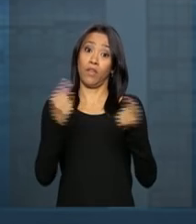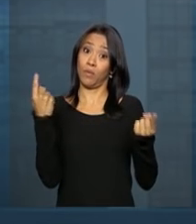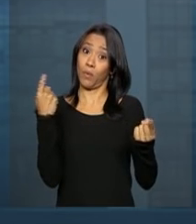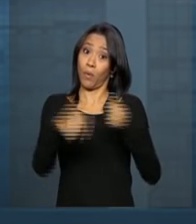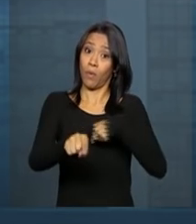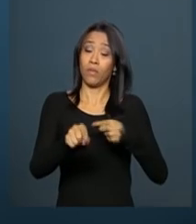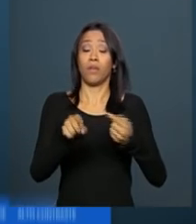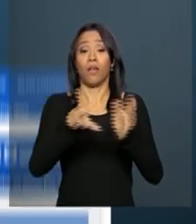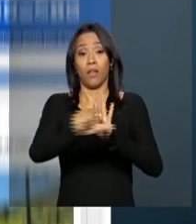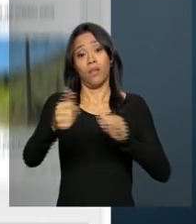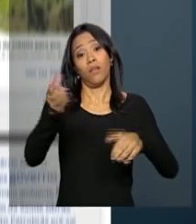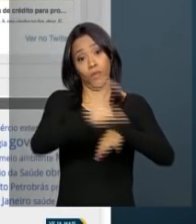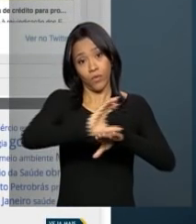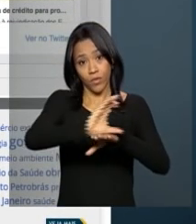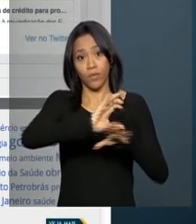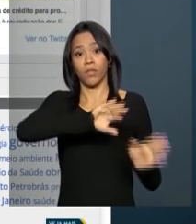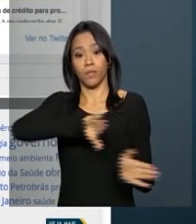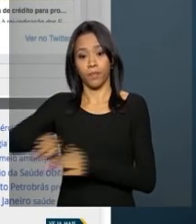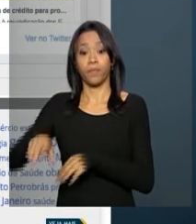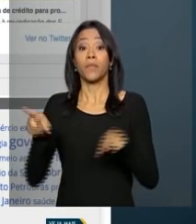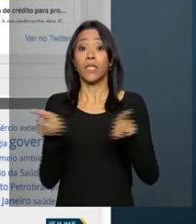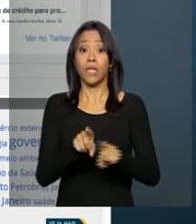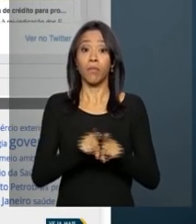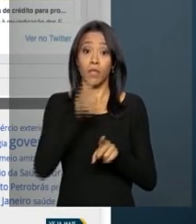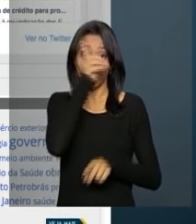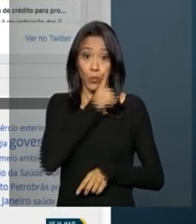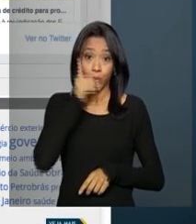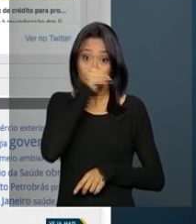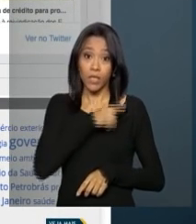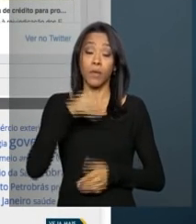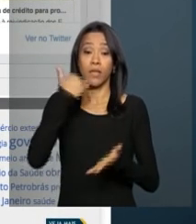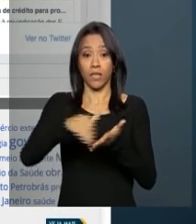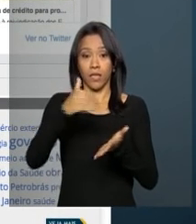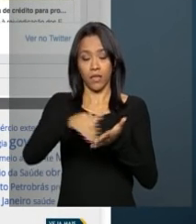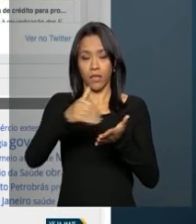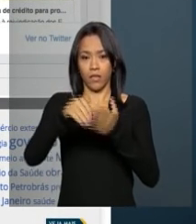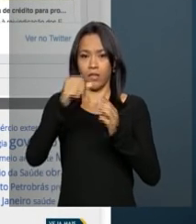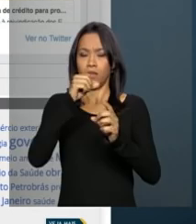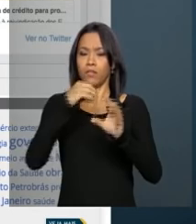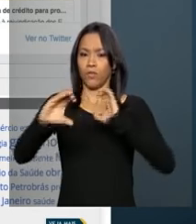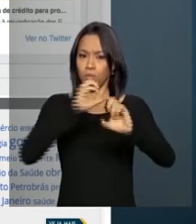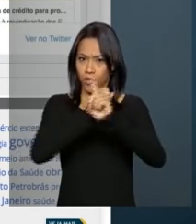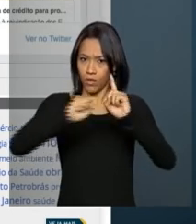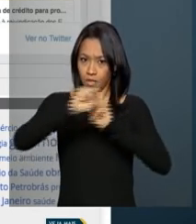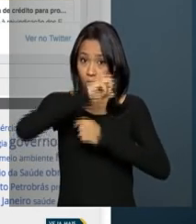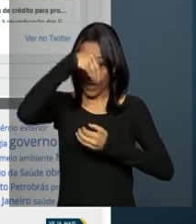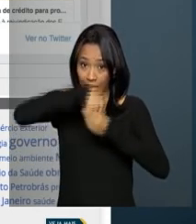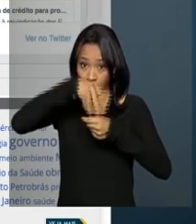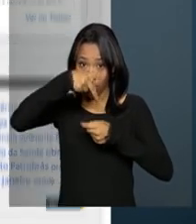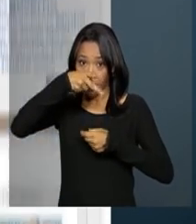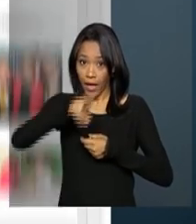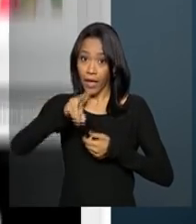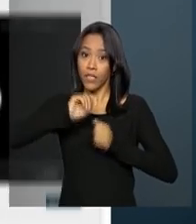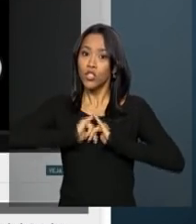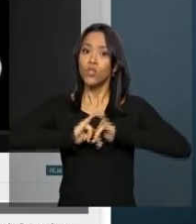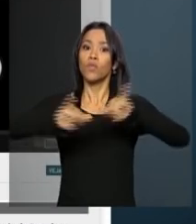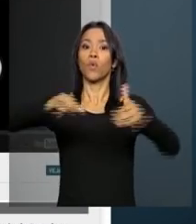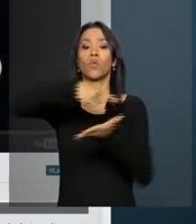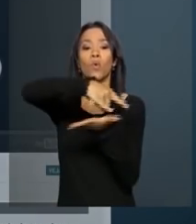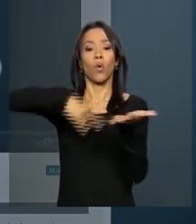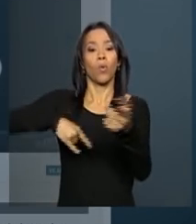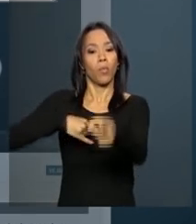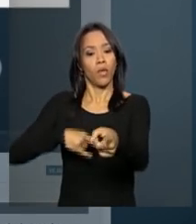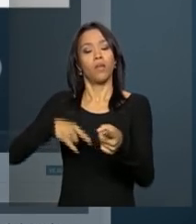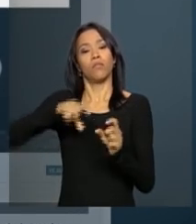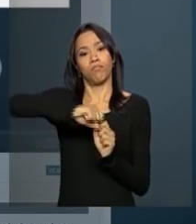e à Constituição neste caso. Também no domingo, a Secretaria de Comunicação Social da Presidência da República emitiu uma nota sobre a entrevista